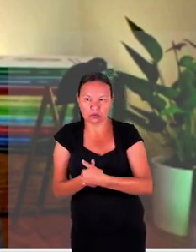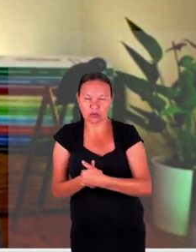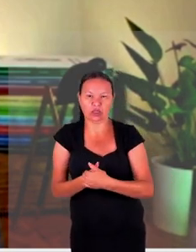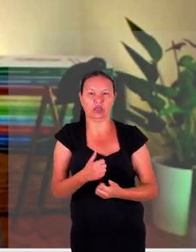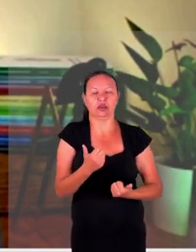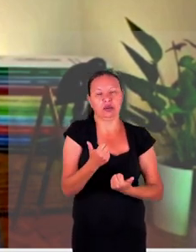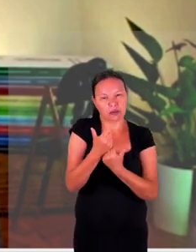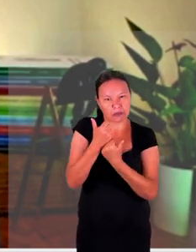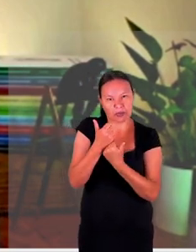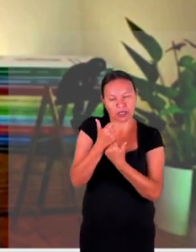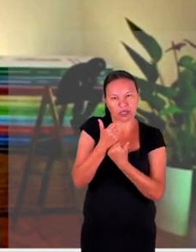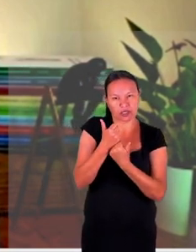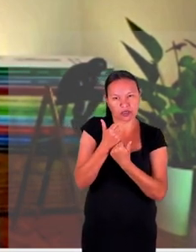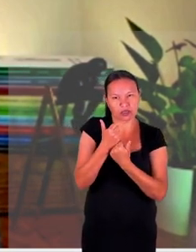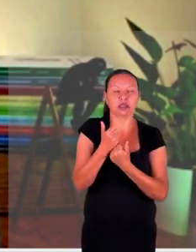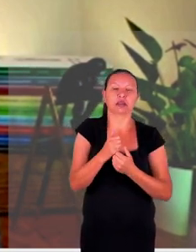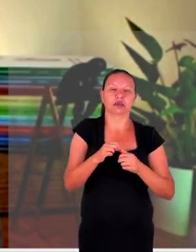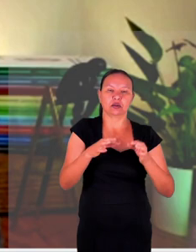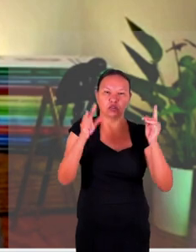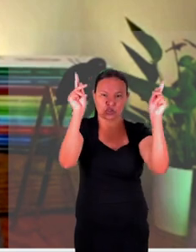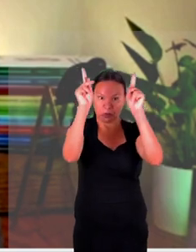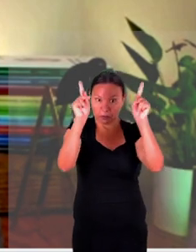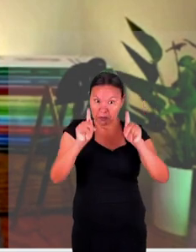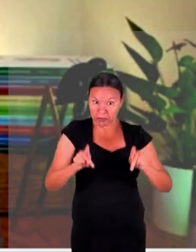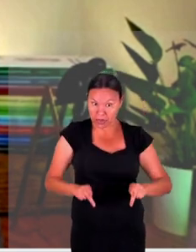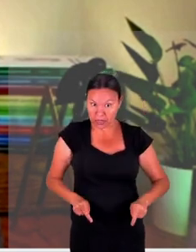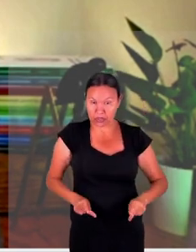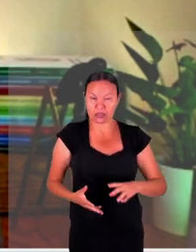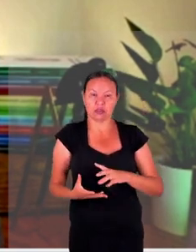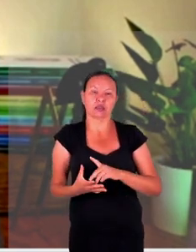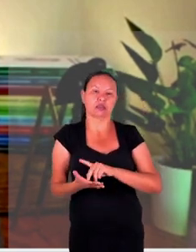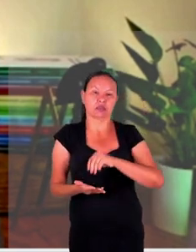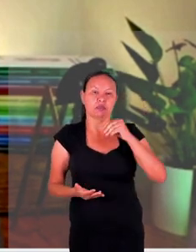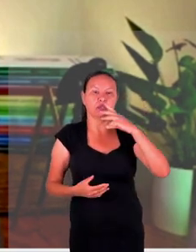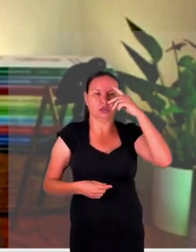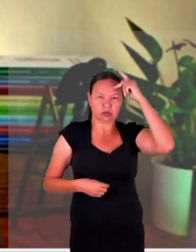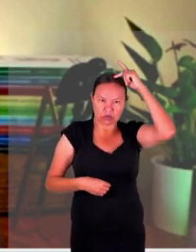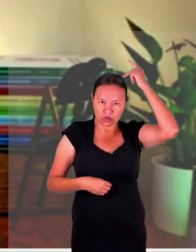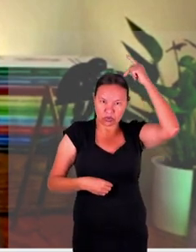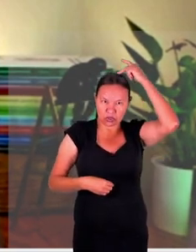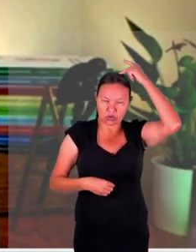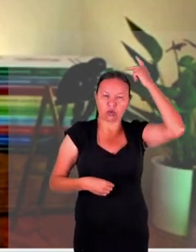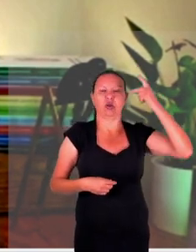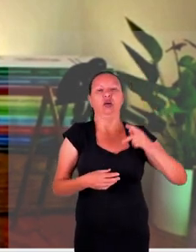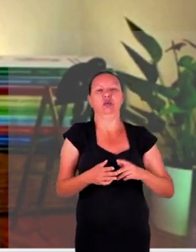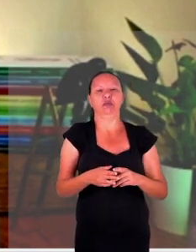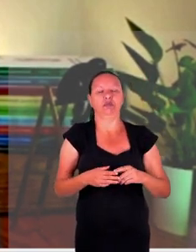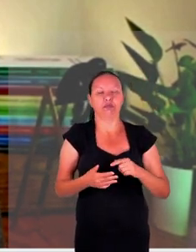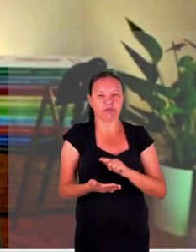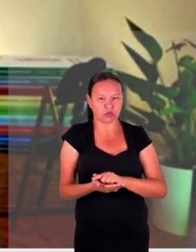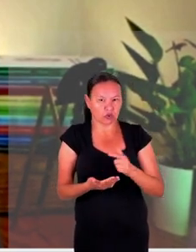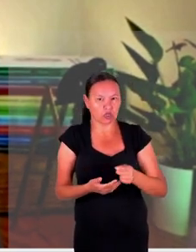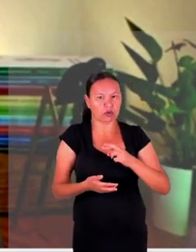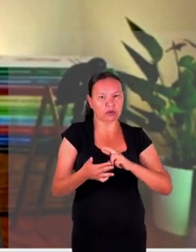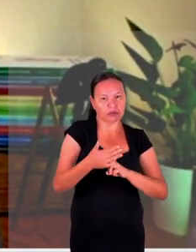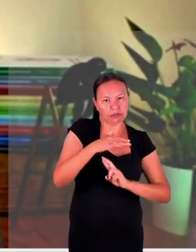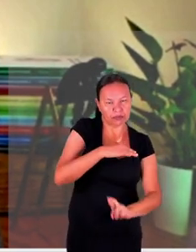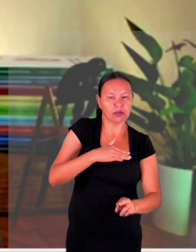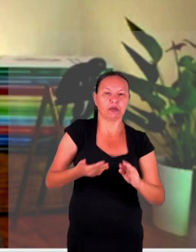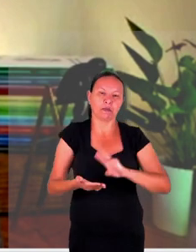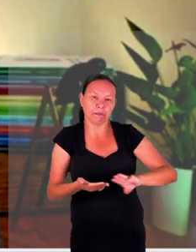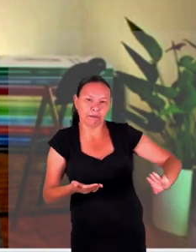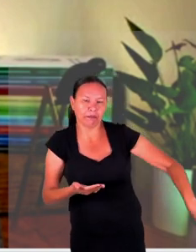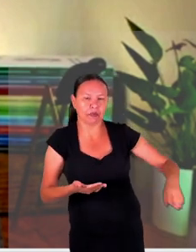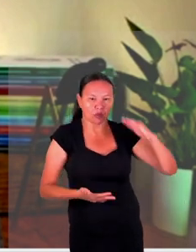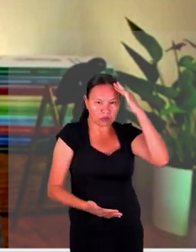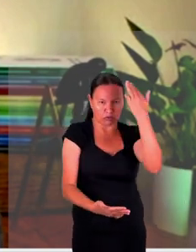para uma sensação de paz né paz espiritual dependendo do discurso de estímulo à violência também perdem a